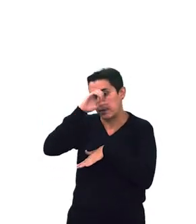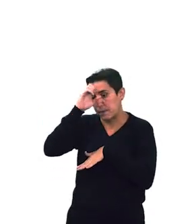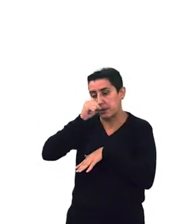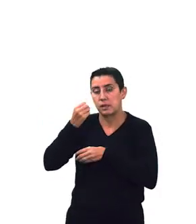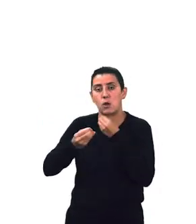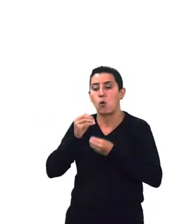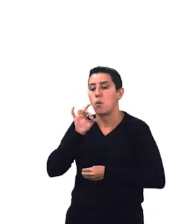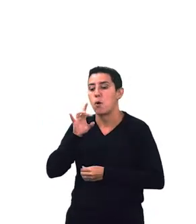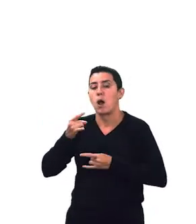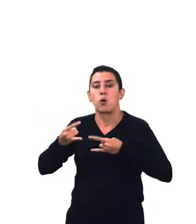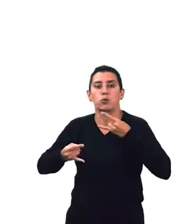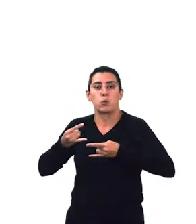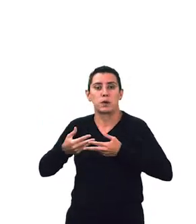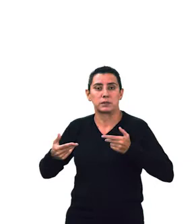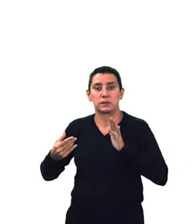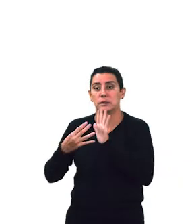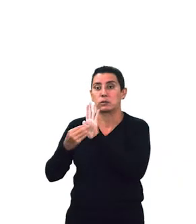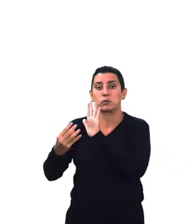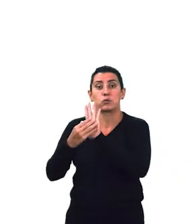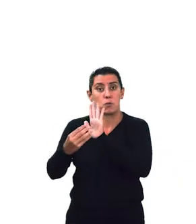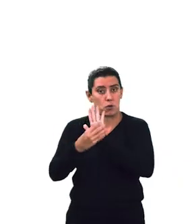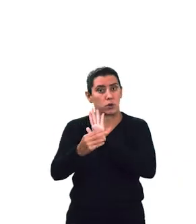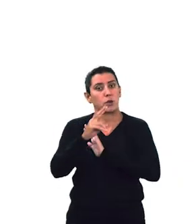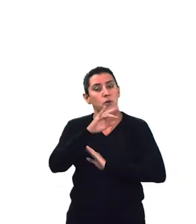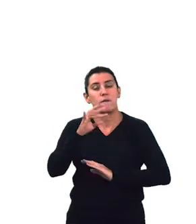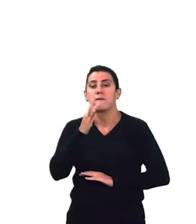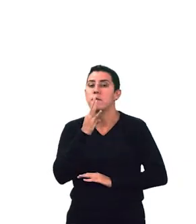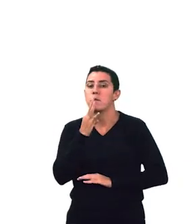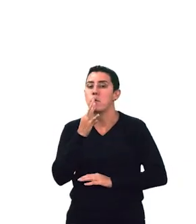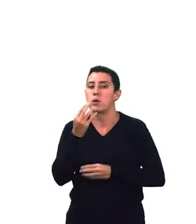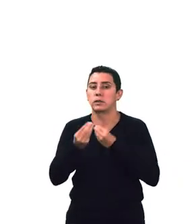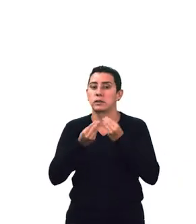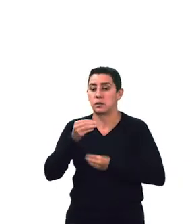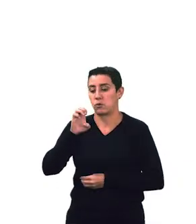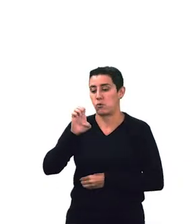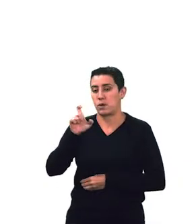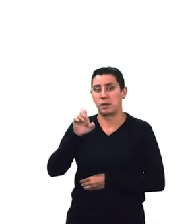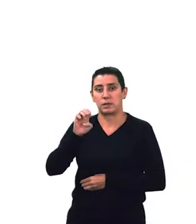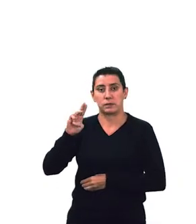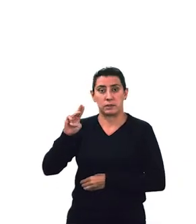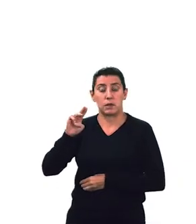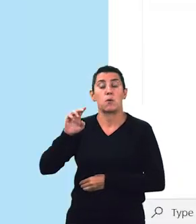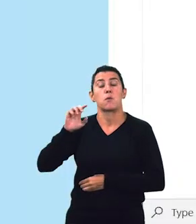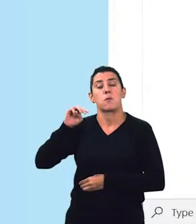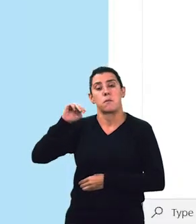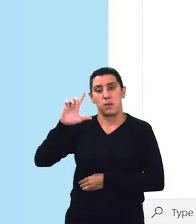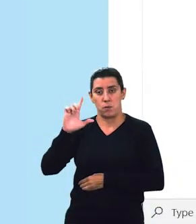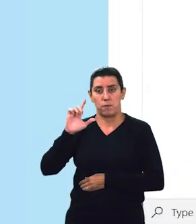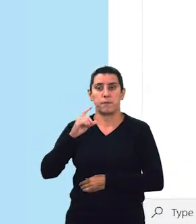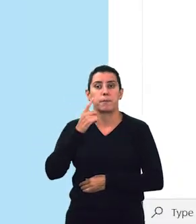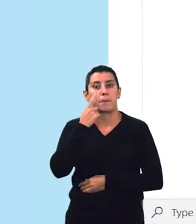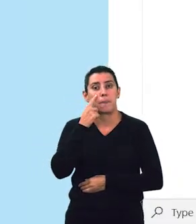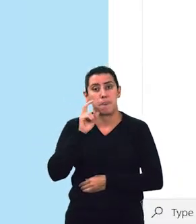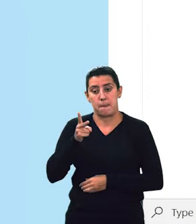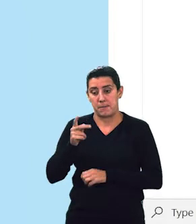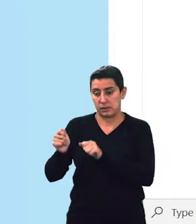Então vamos lá, vamos conhecer o Model Arts XML. Vou alternar aqui para a console, ok? Já